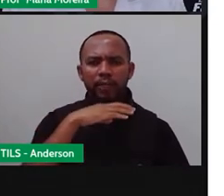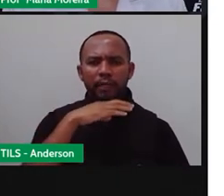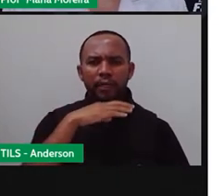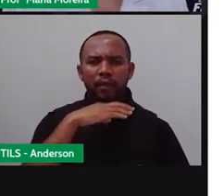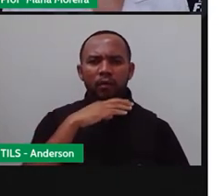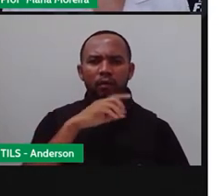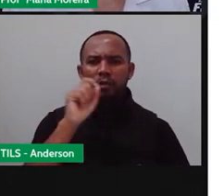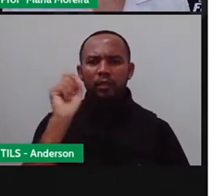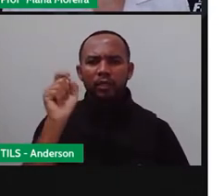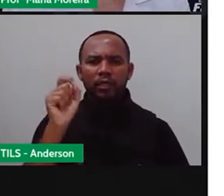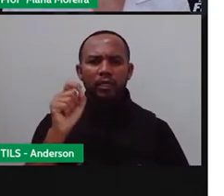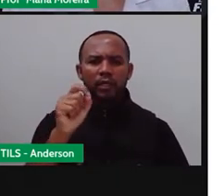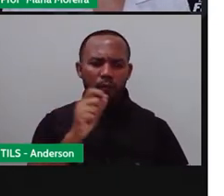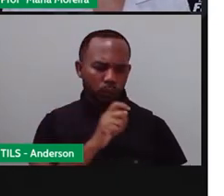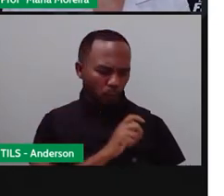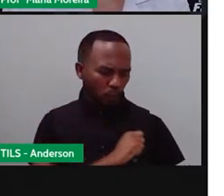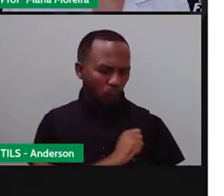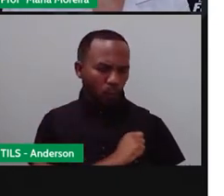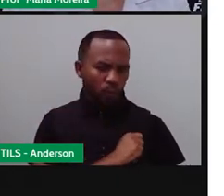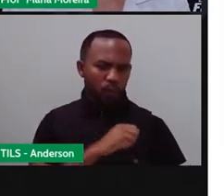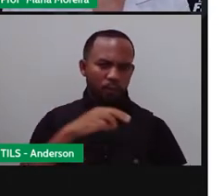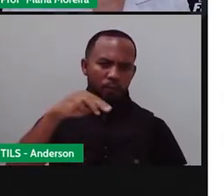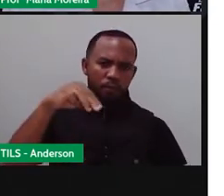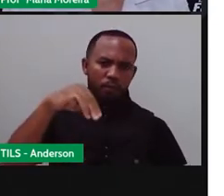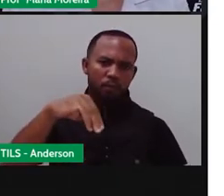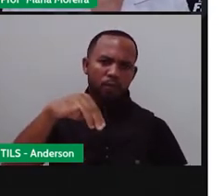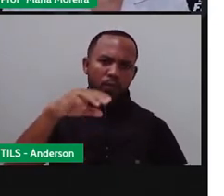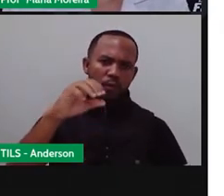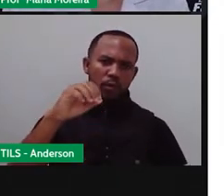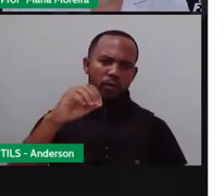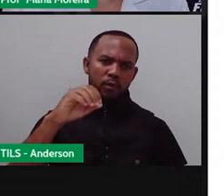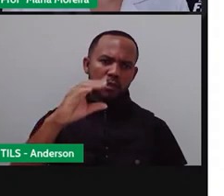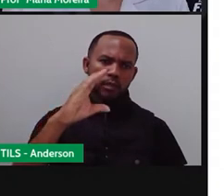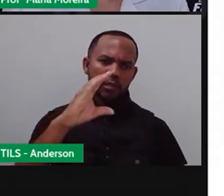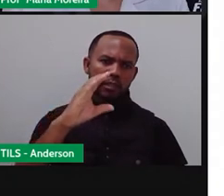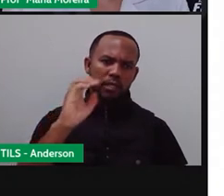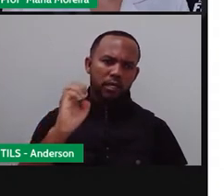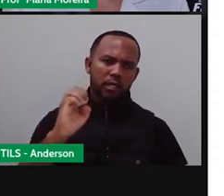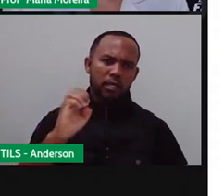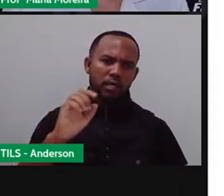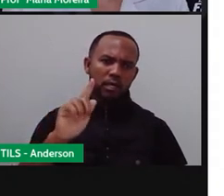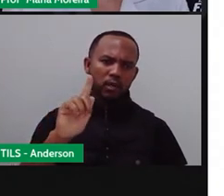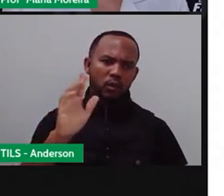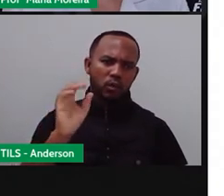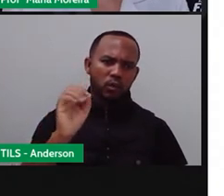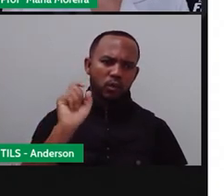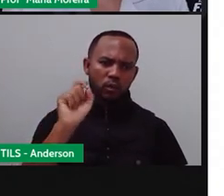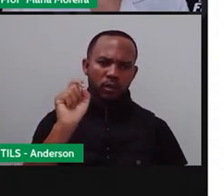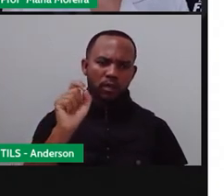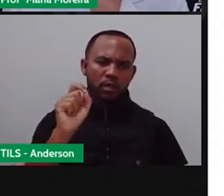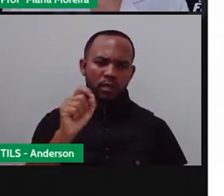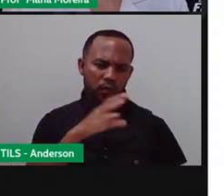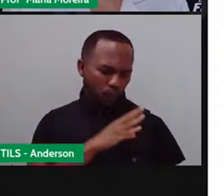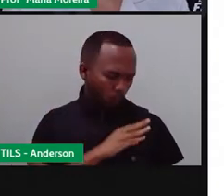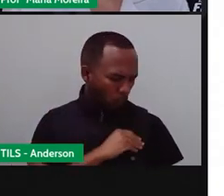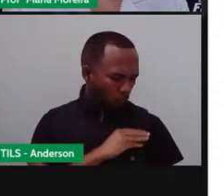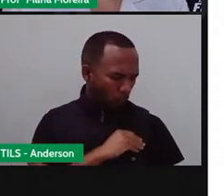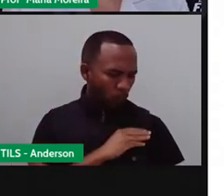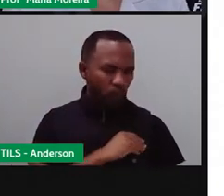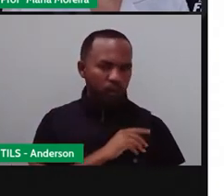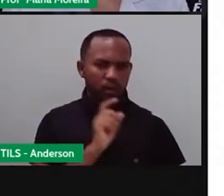O mocego, é um mamífero. O corpo do mocego é coberto por pena? Não. Ele tem bico?